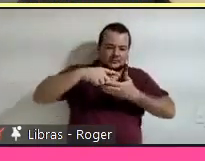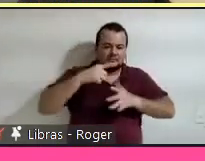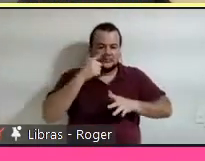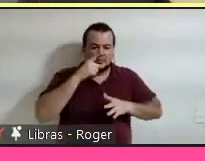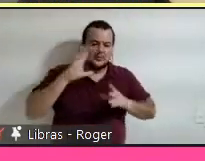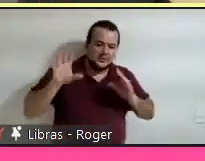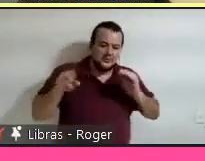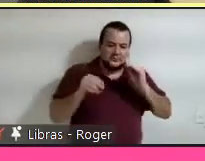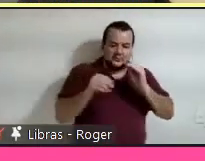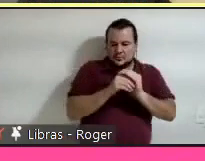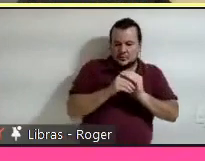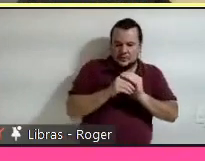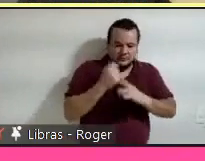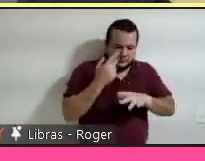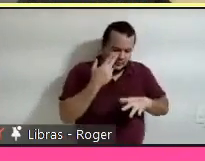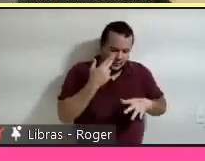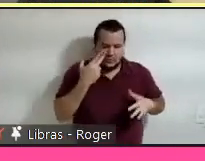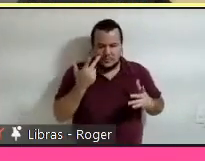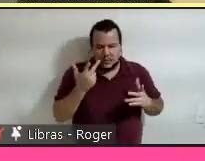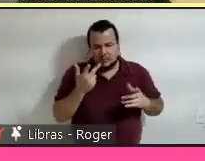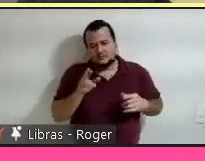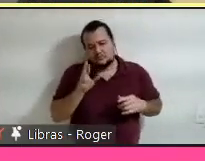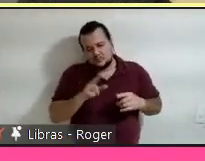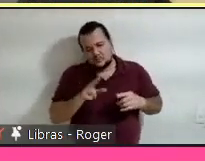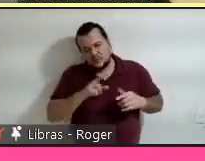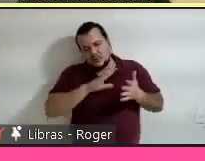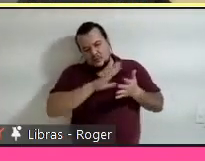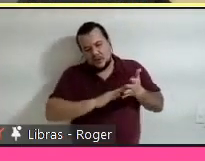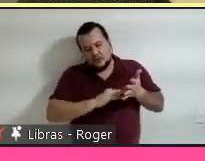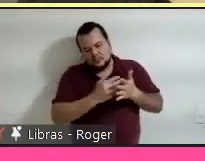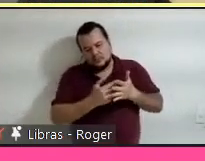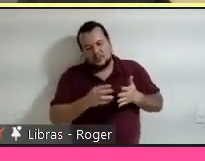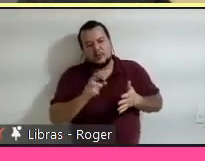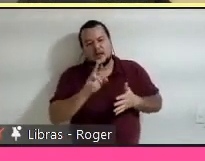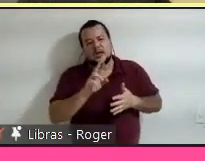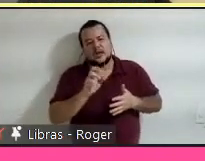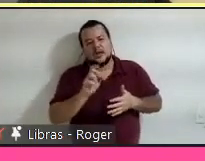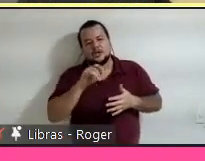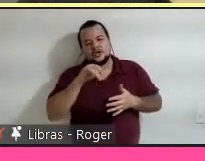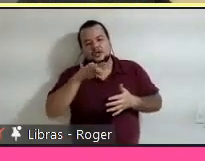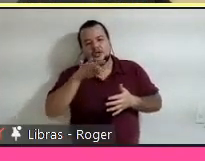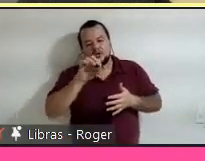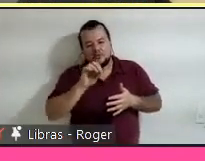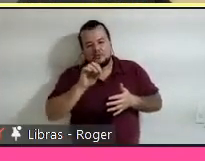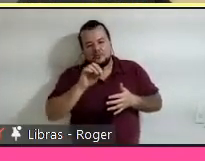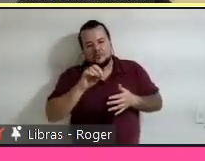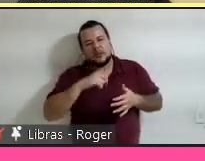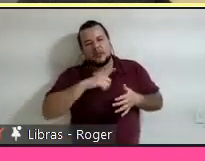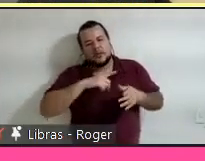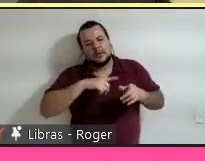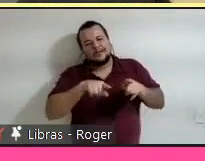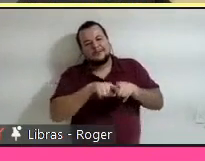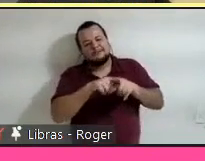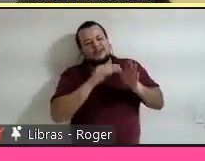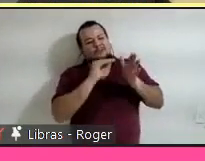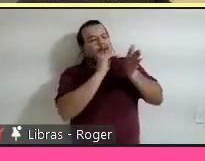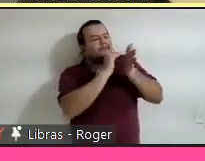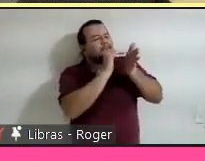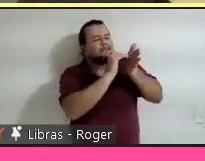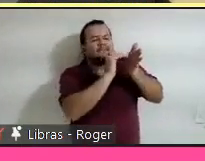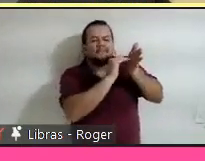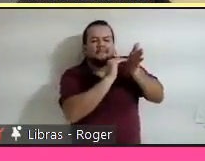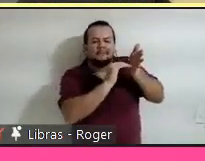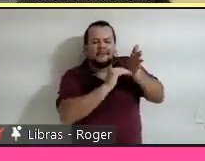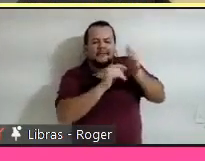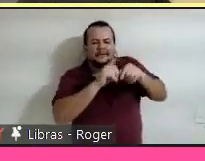como eu falei, pelo registro do formulário aqui, a gente tem a lista de materiais, você escolhe o subsistema